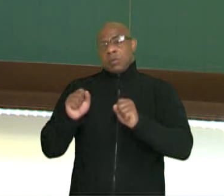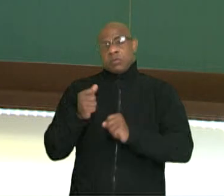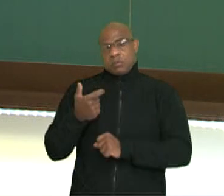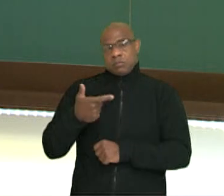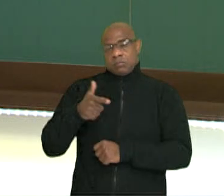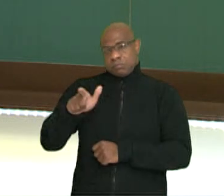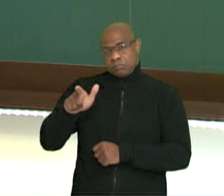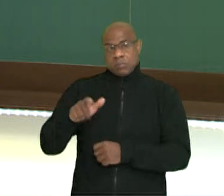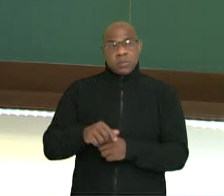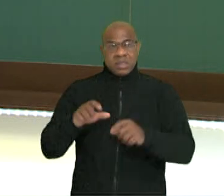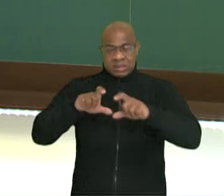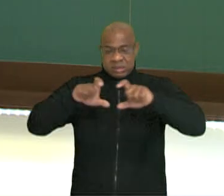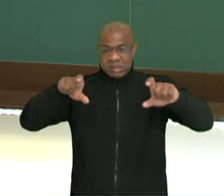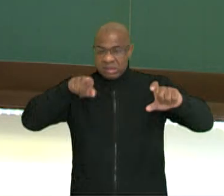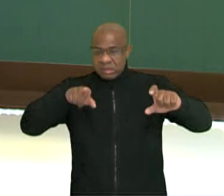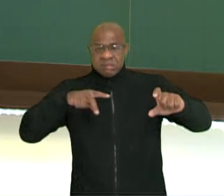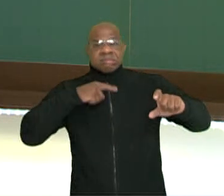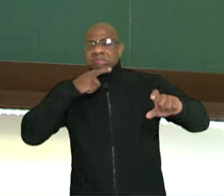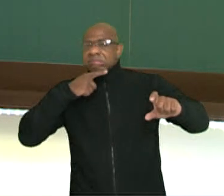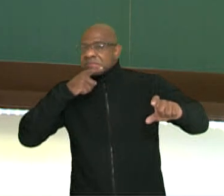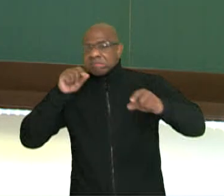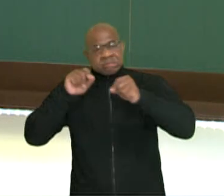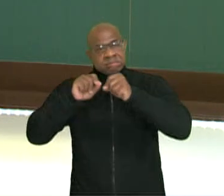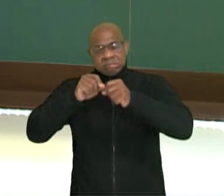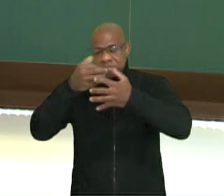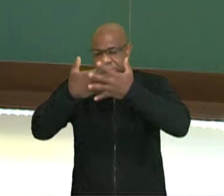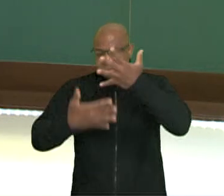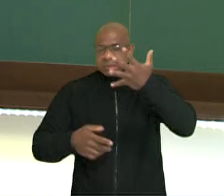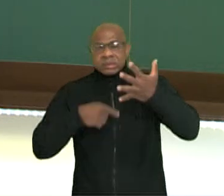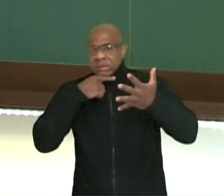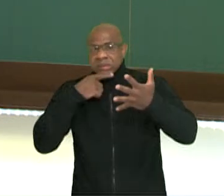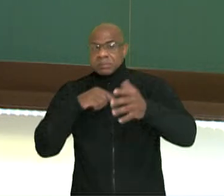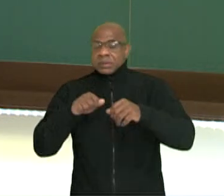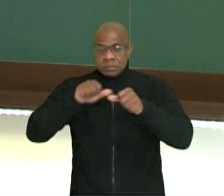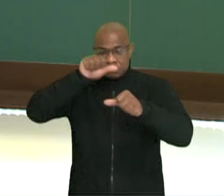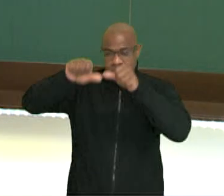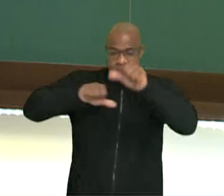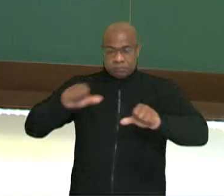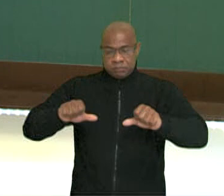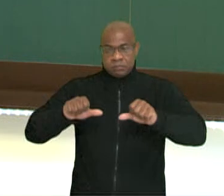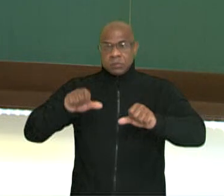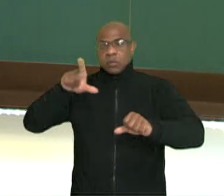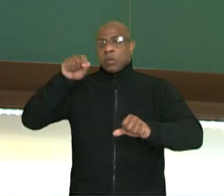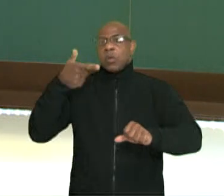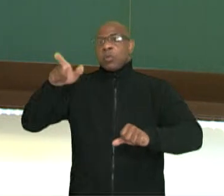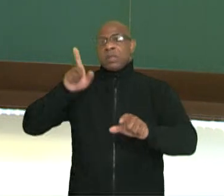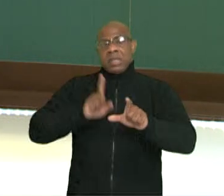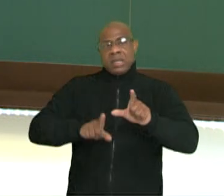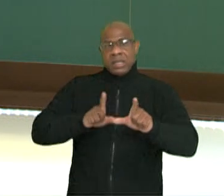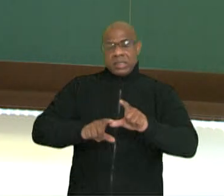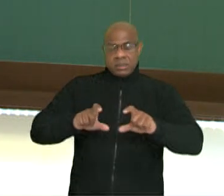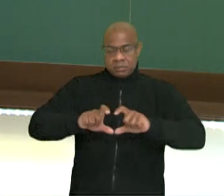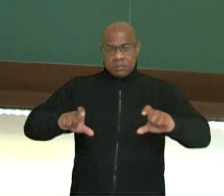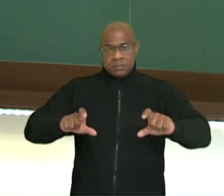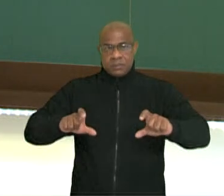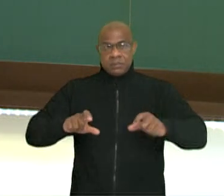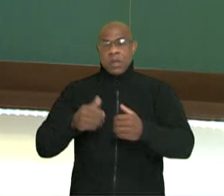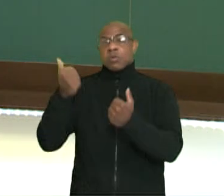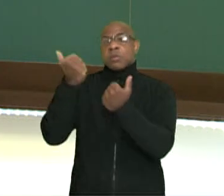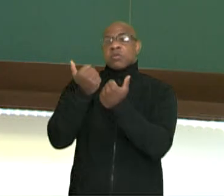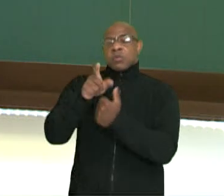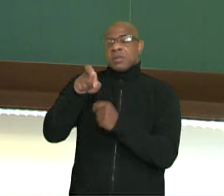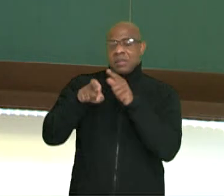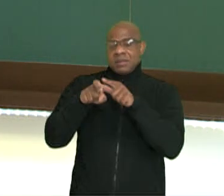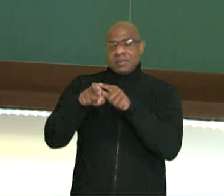não sei resolver. Então o jeito é transformar em algo que eu saiba. Então renomeando, chamando x ao